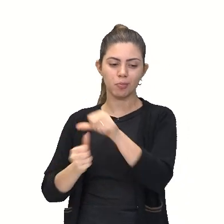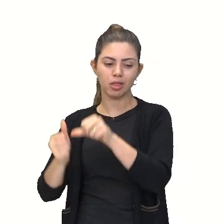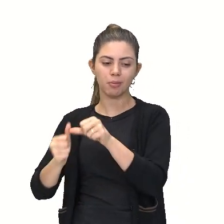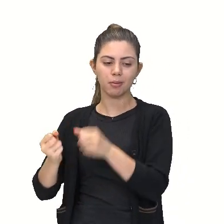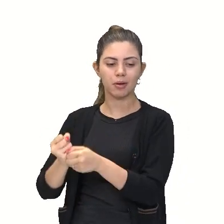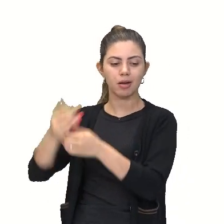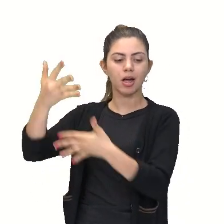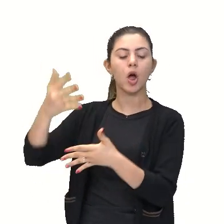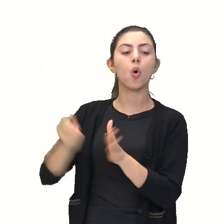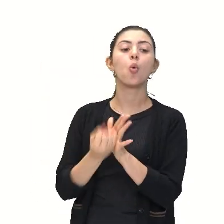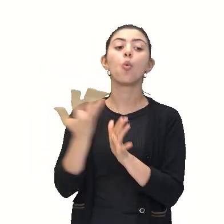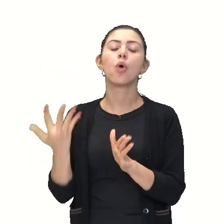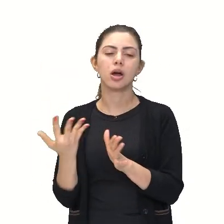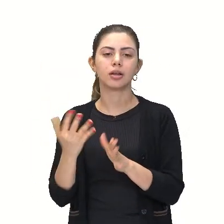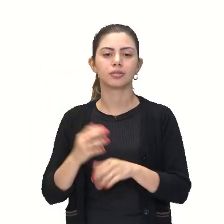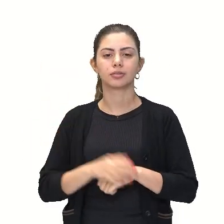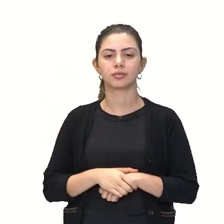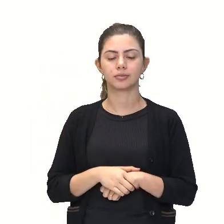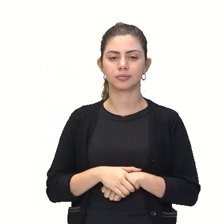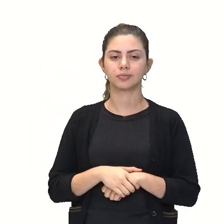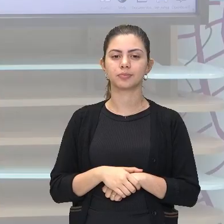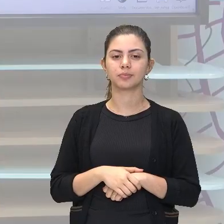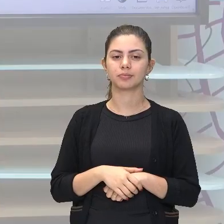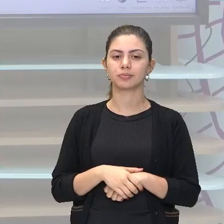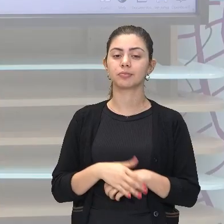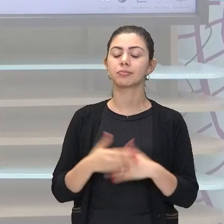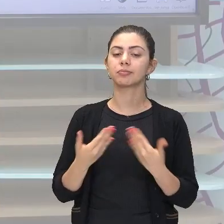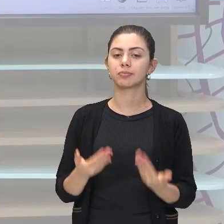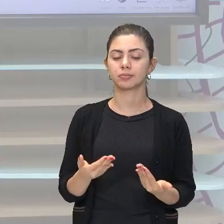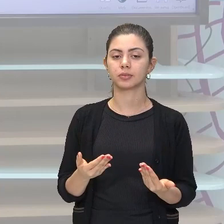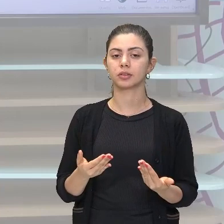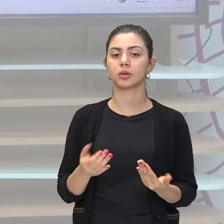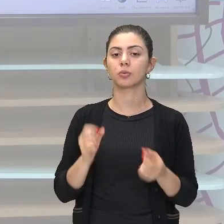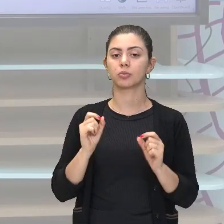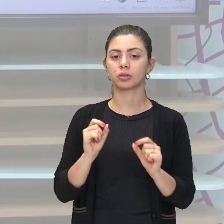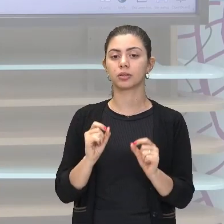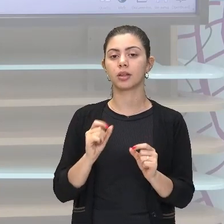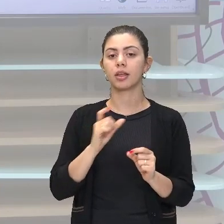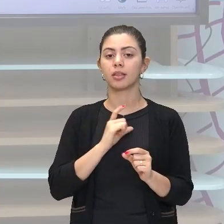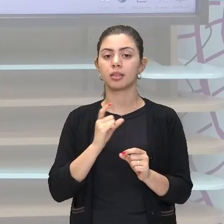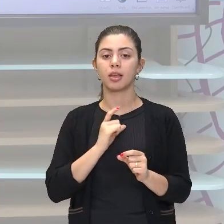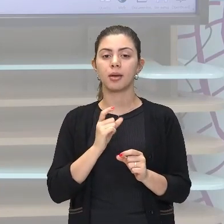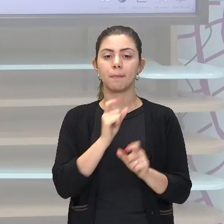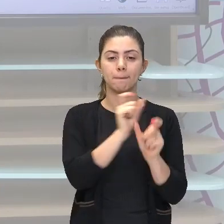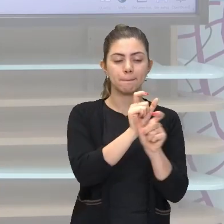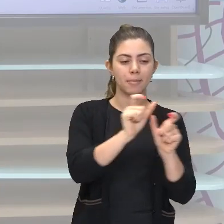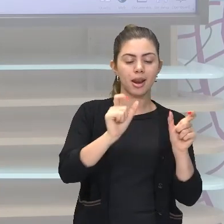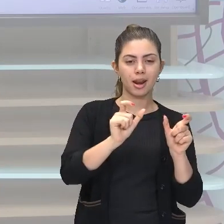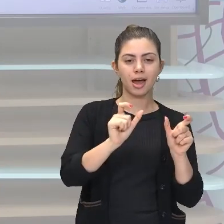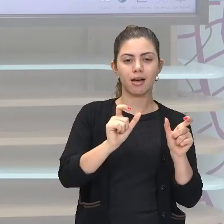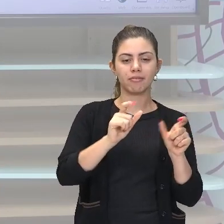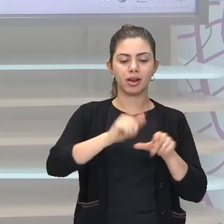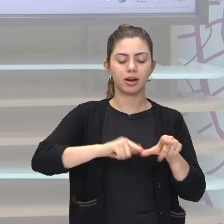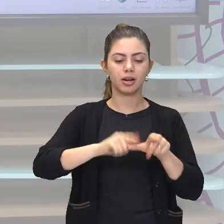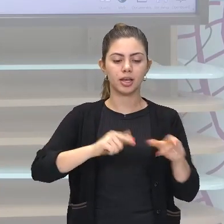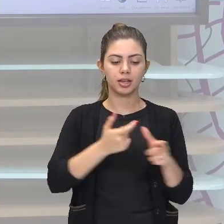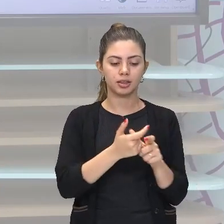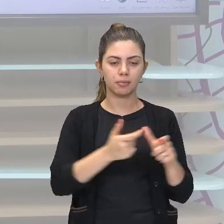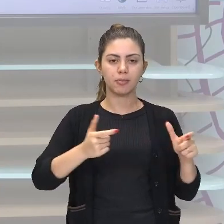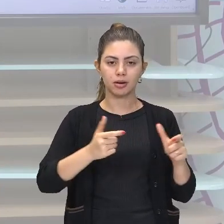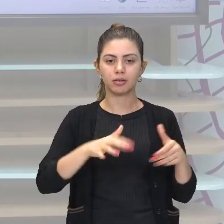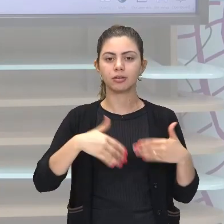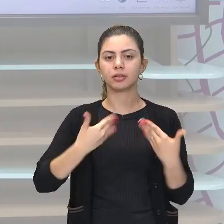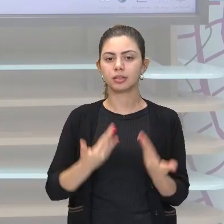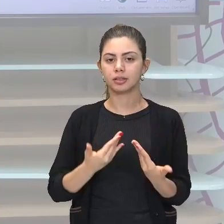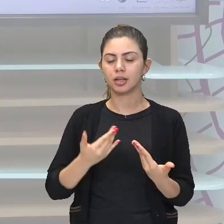claro, meu povo, que quando a palavra vai tendo mais letras, a quantidade